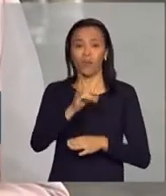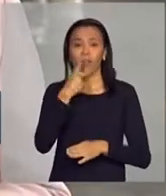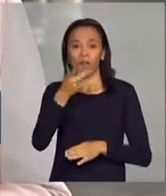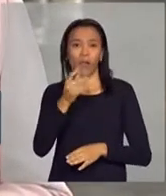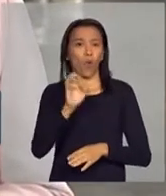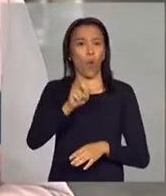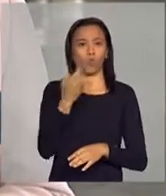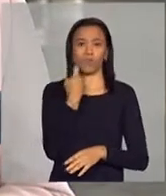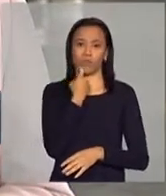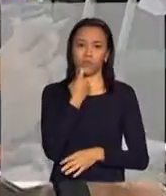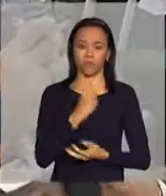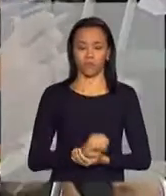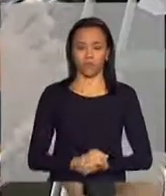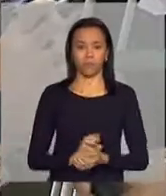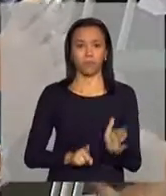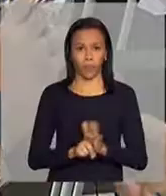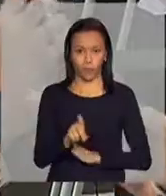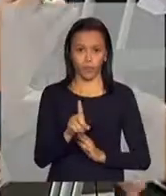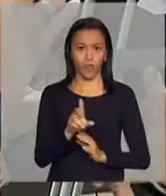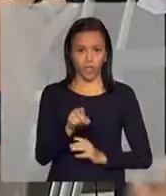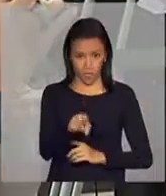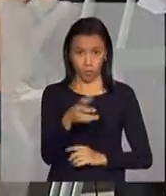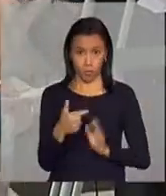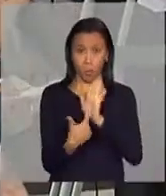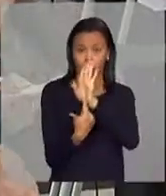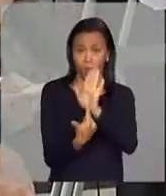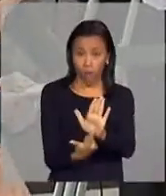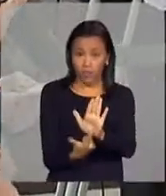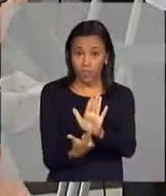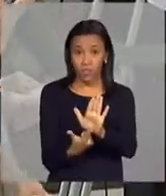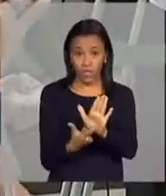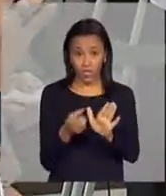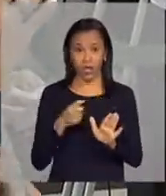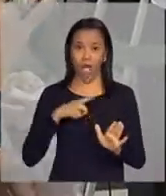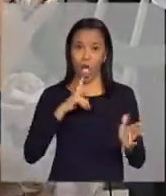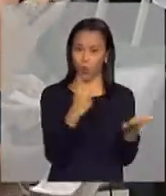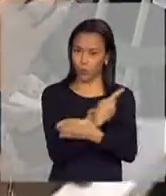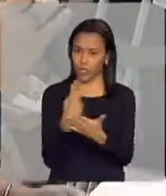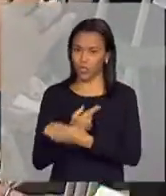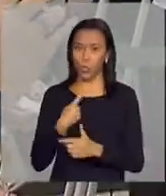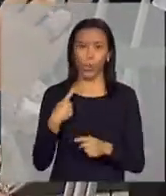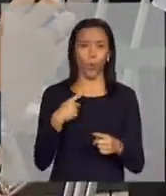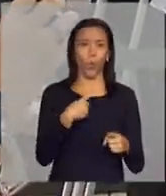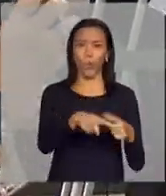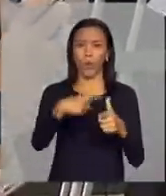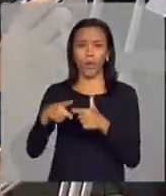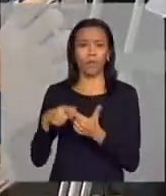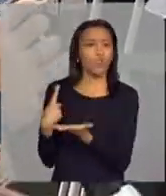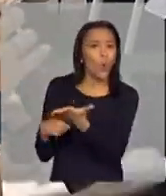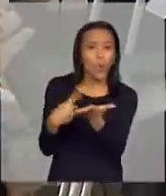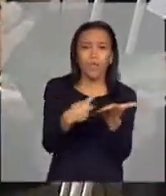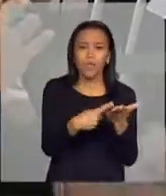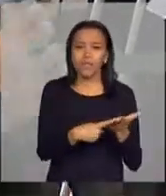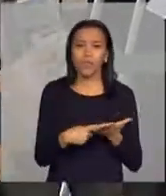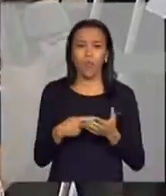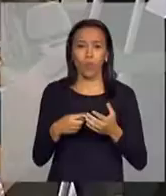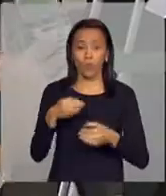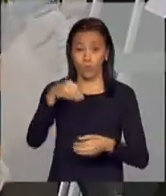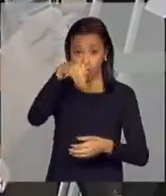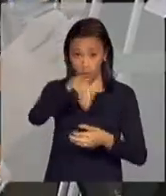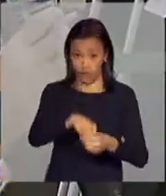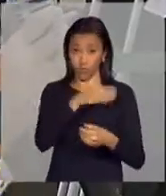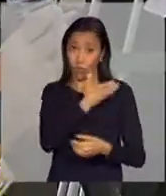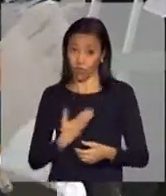-feira. Ministra, por gentileza, isso mostra que está havendo um problema, houve algum problema de articulação política do governo, a senhora está